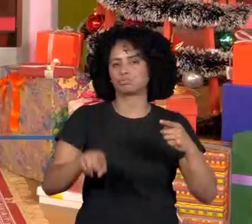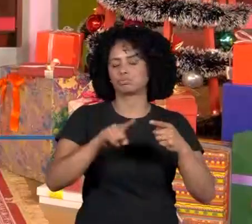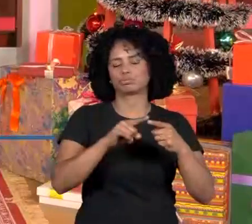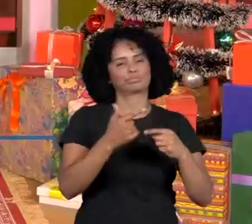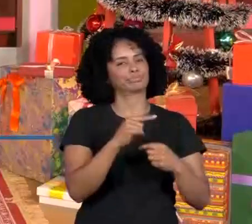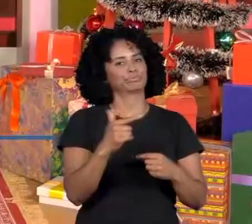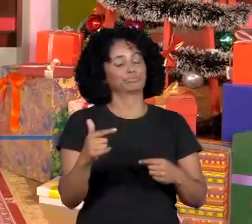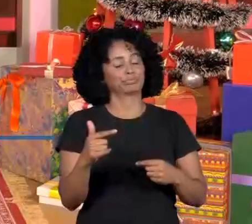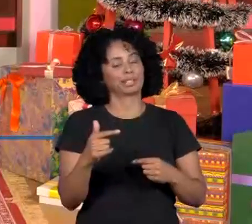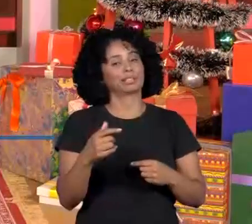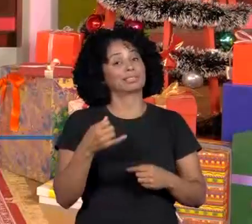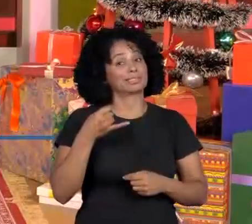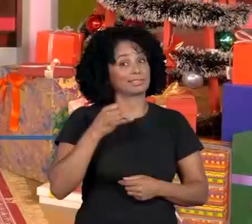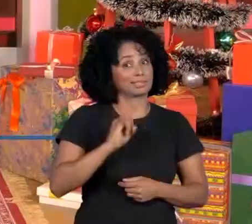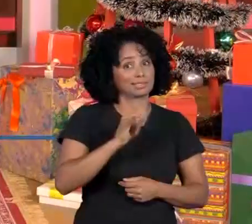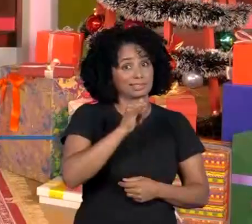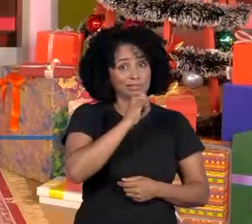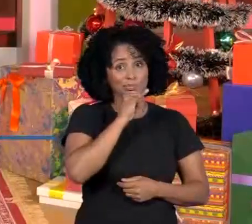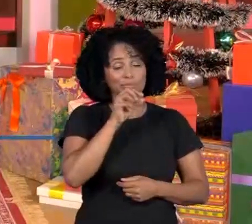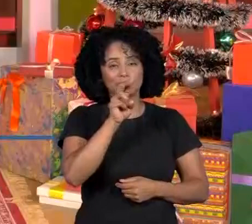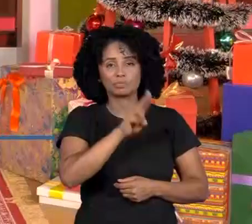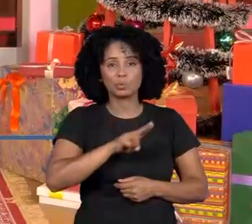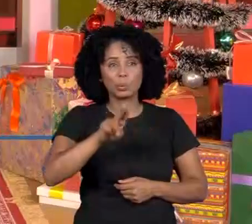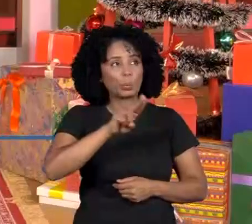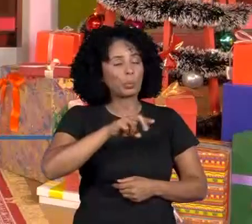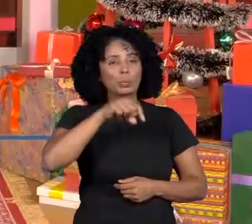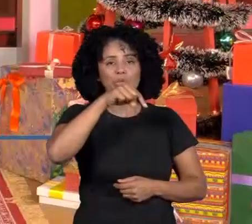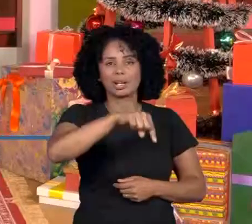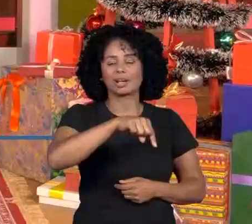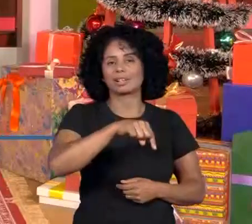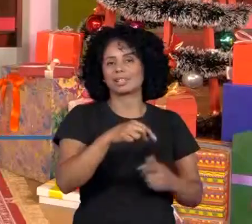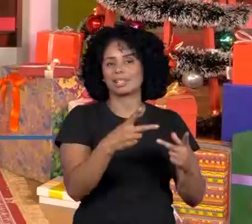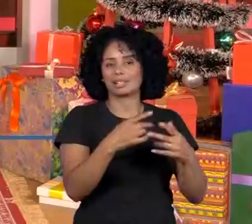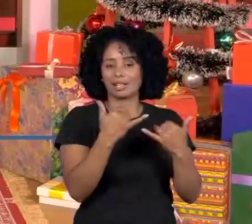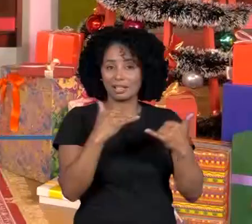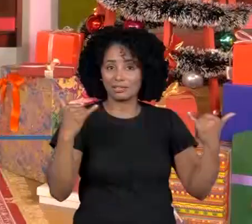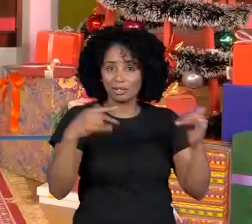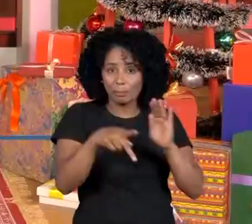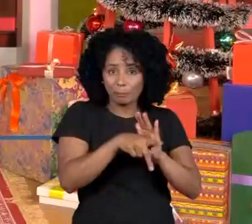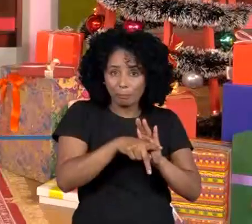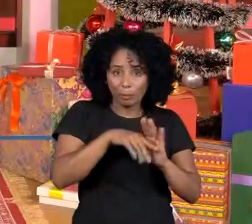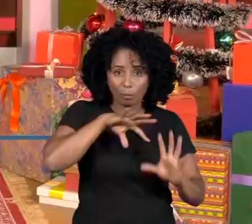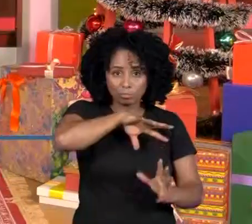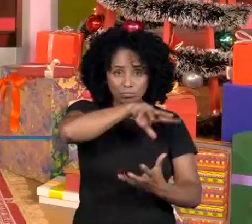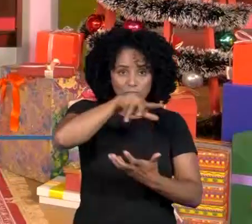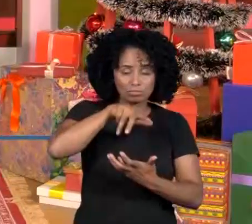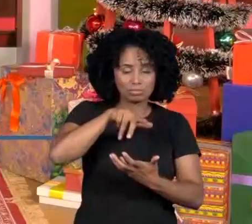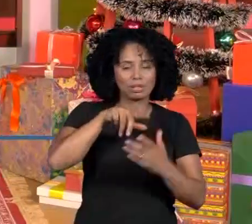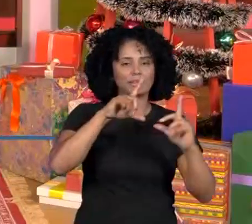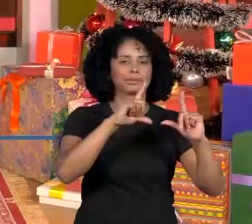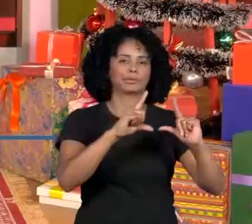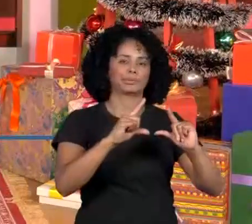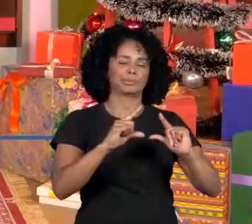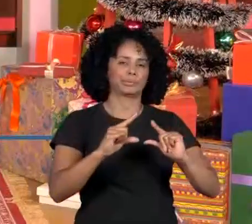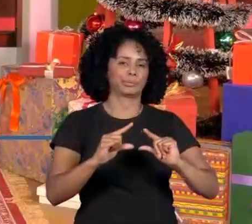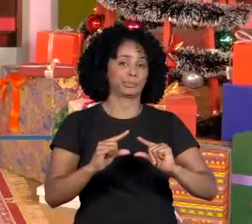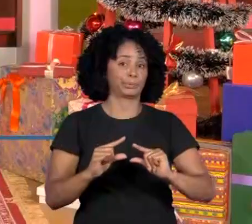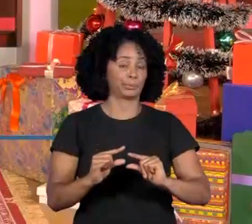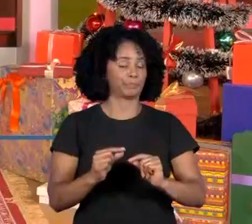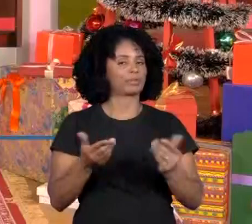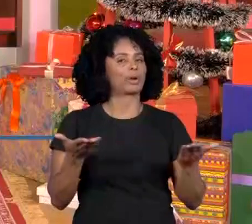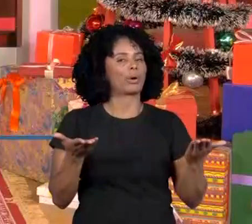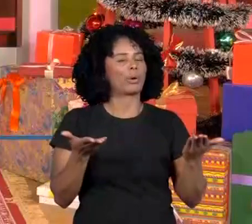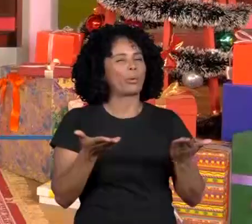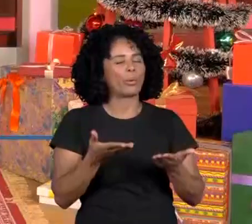extrair muito ele do meio ambiente, do nosso planeta, vai chegar uma hora que não vai ter mais. Então, hoje vamos falar um